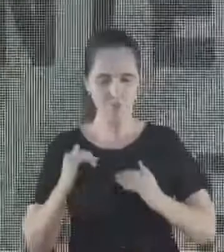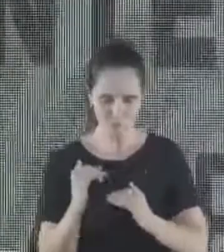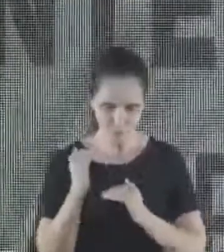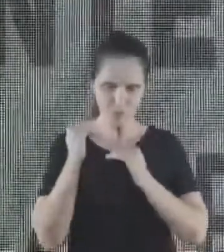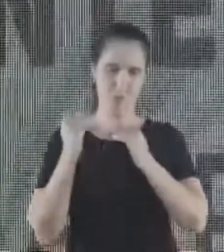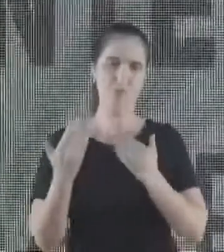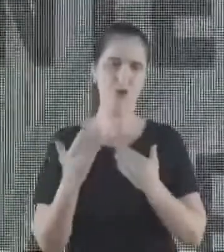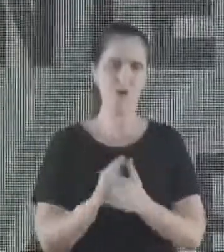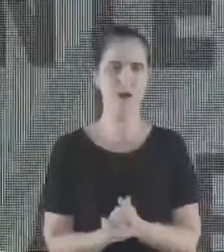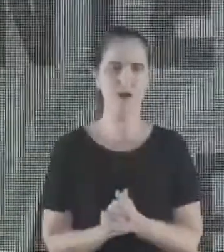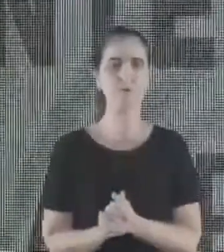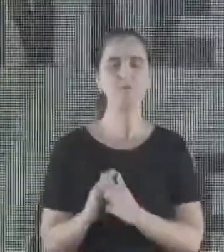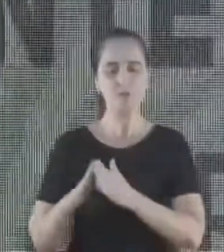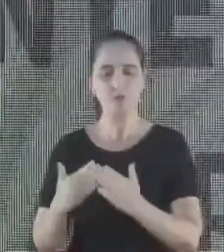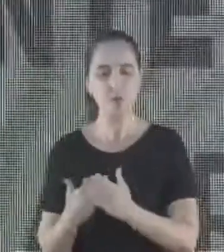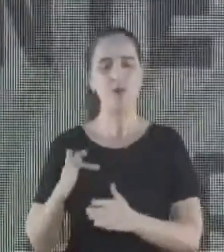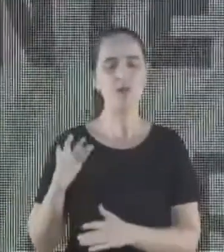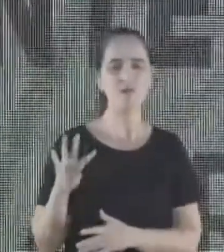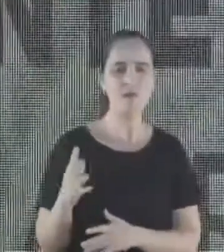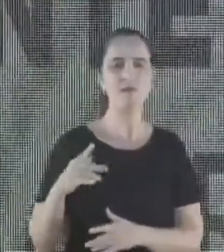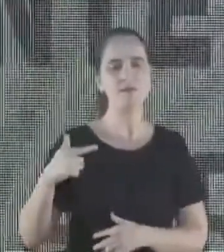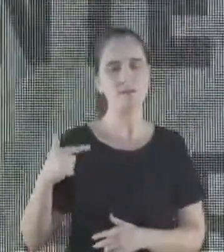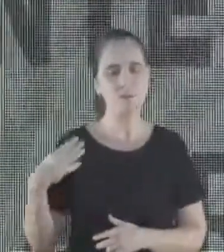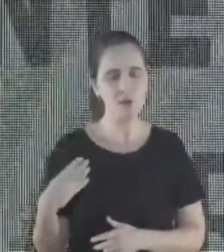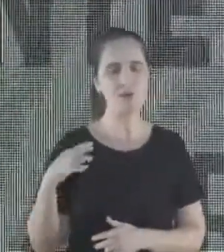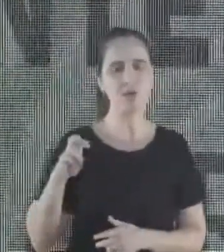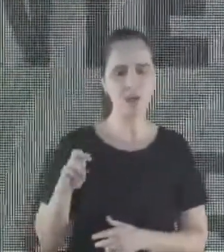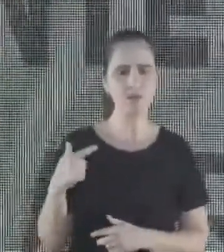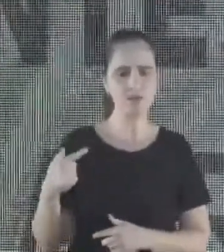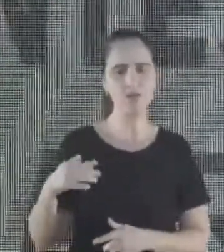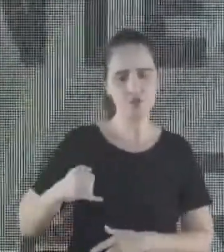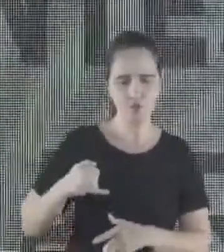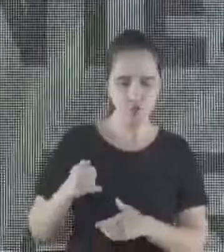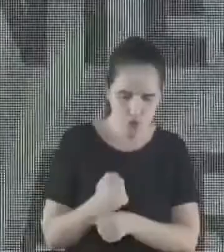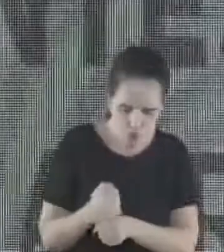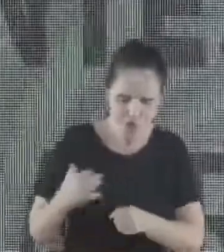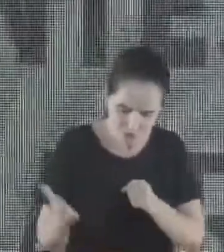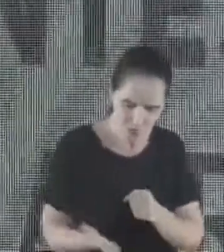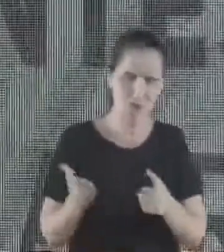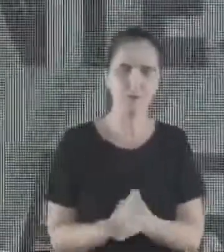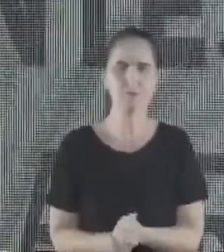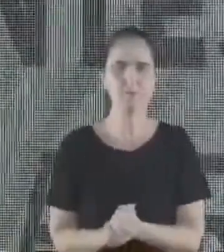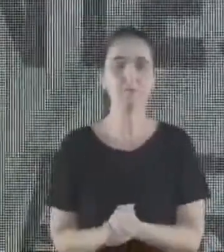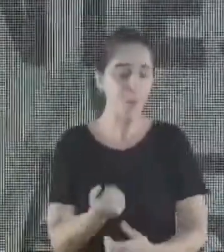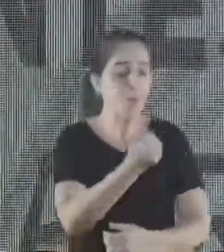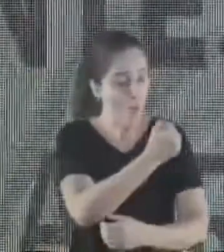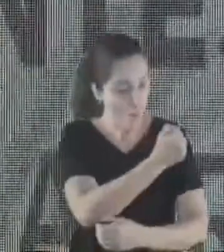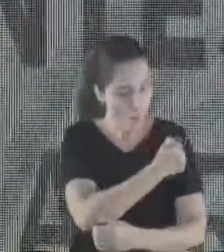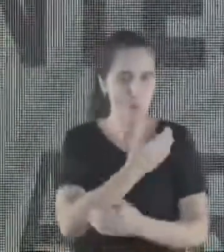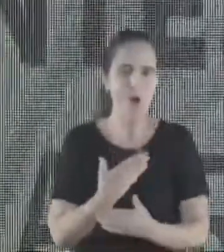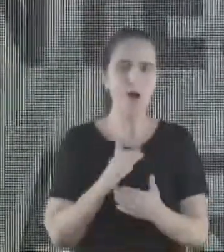Técnica tem mais de 47 anos e sempre conseguiu vencer os obstáculos. Então, alunos da educação profissional,